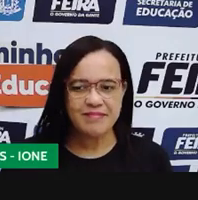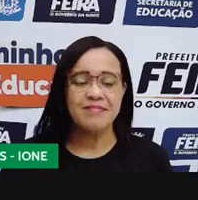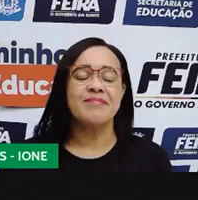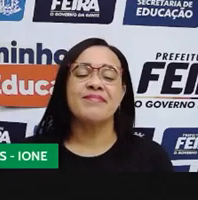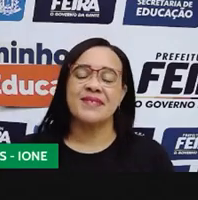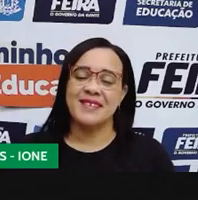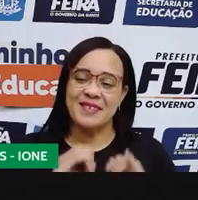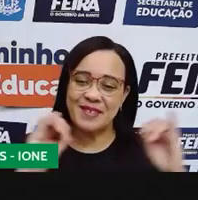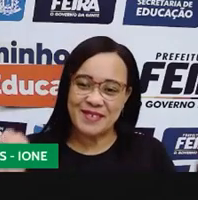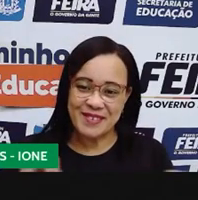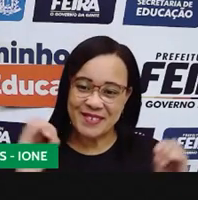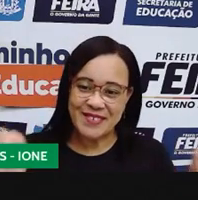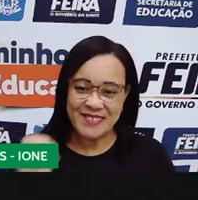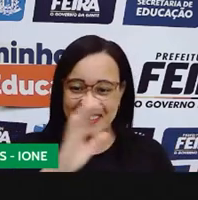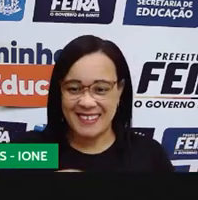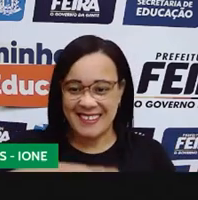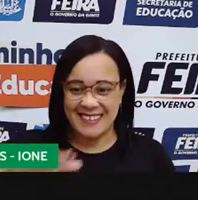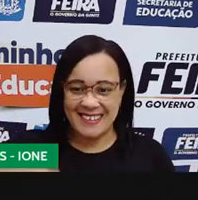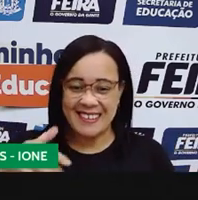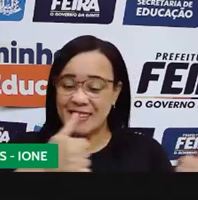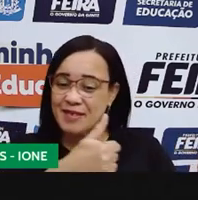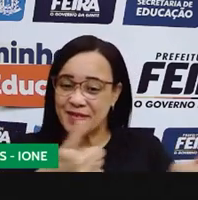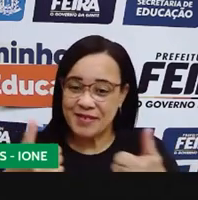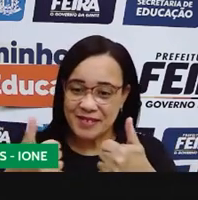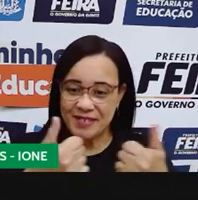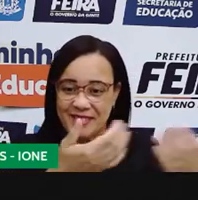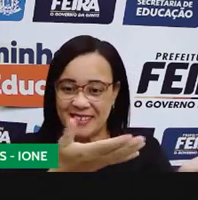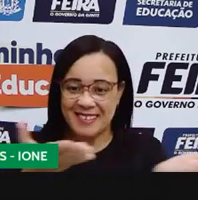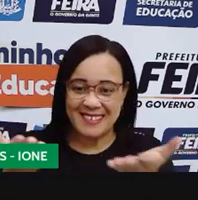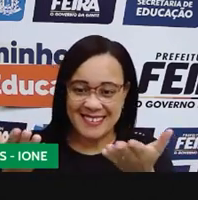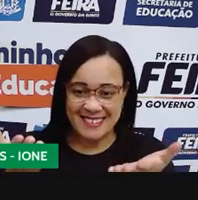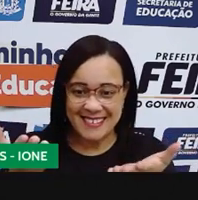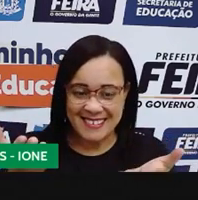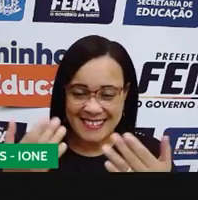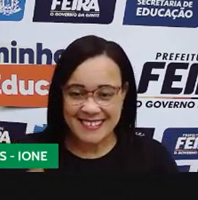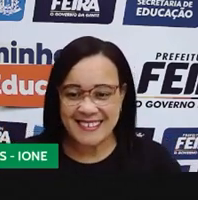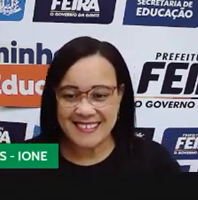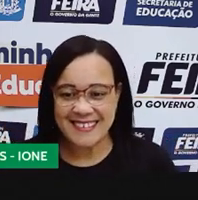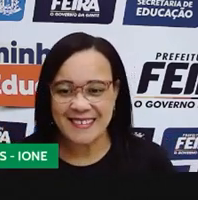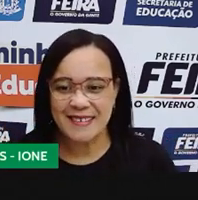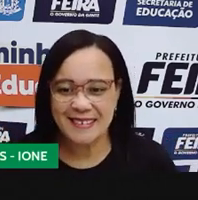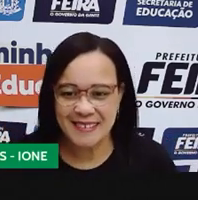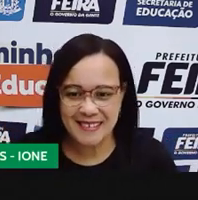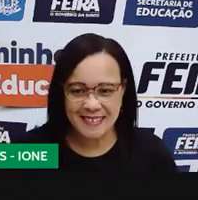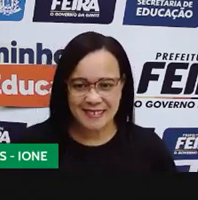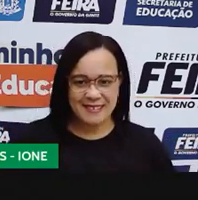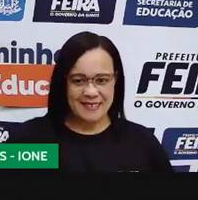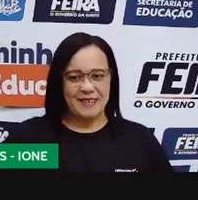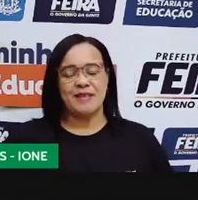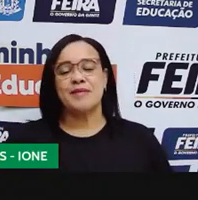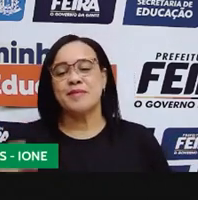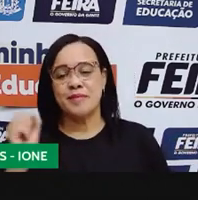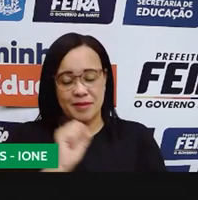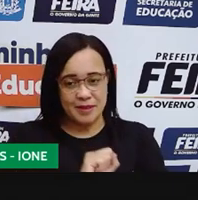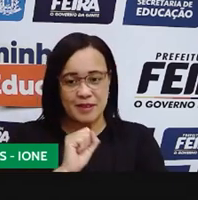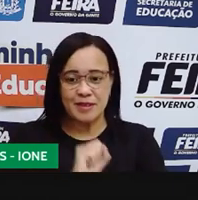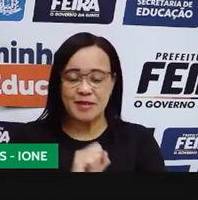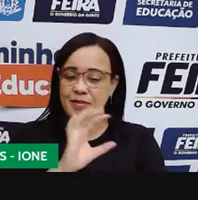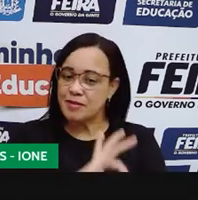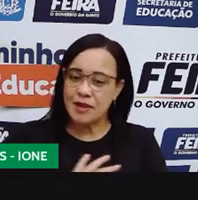Olá, crianças! Tudo bem com vocês? Espero que estejam todos muito bem,